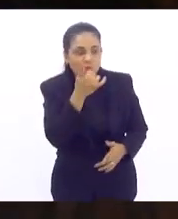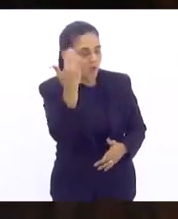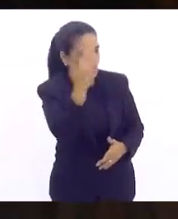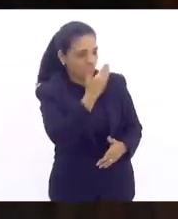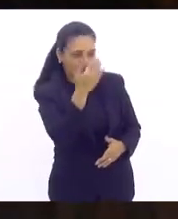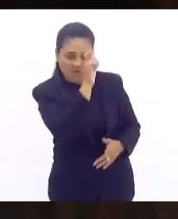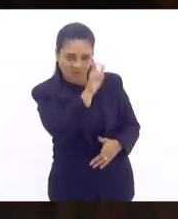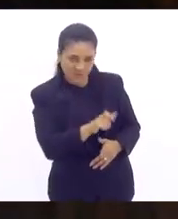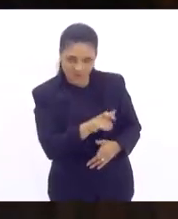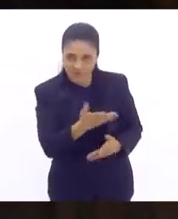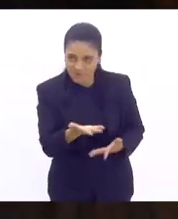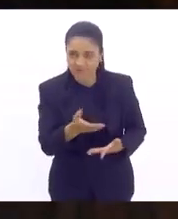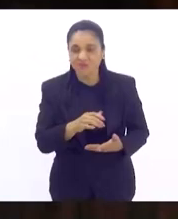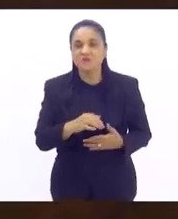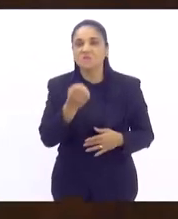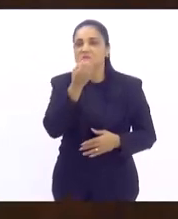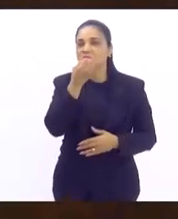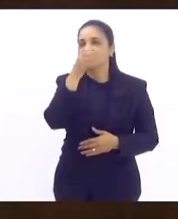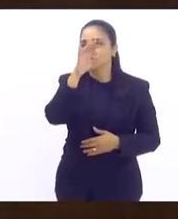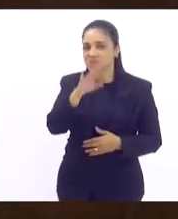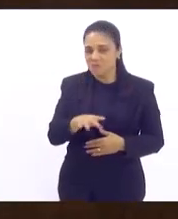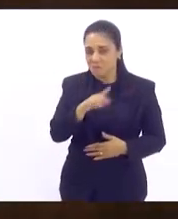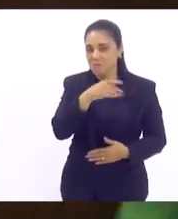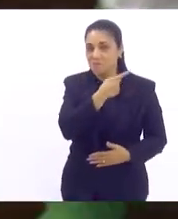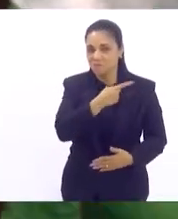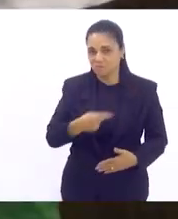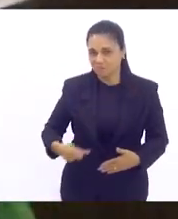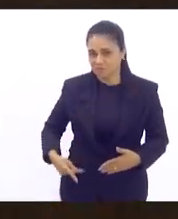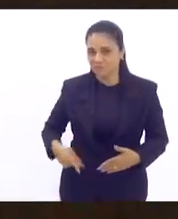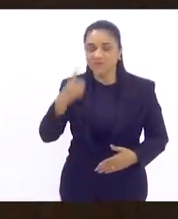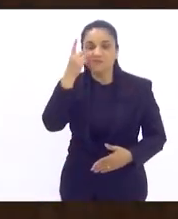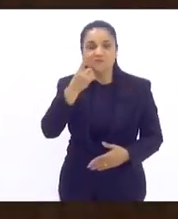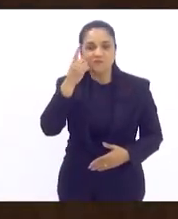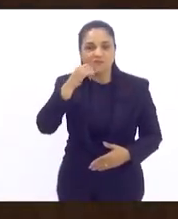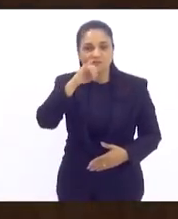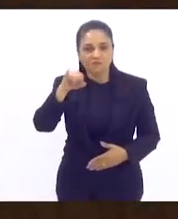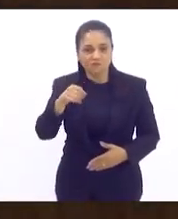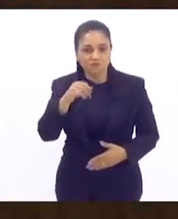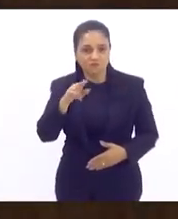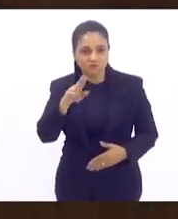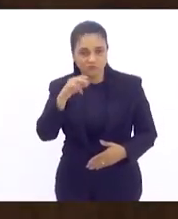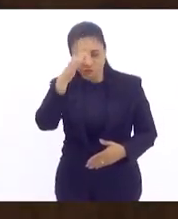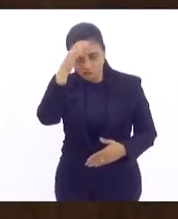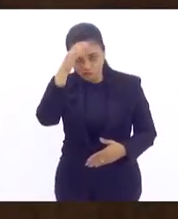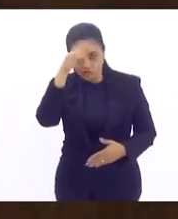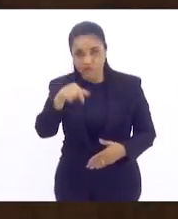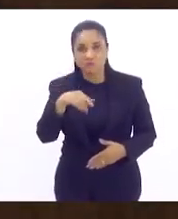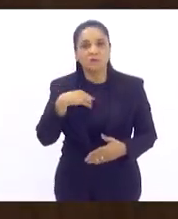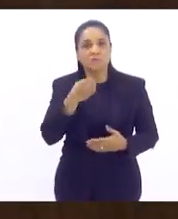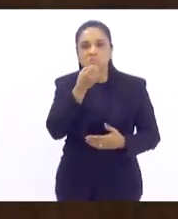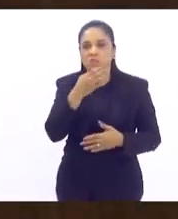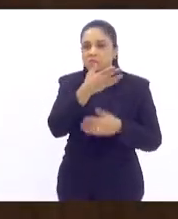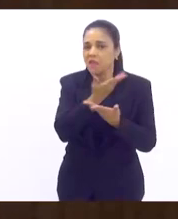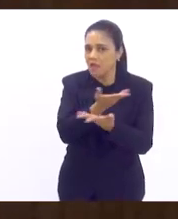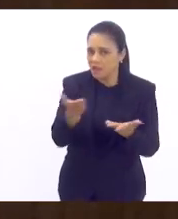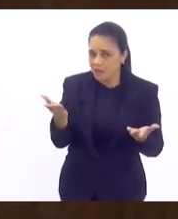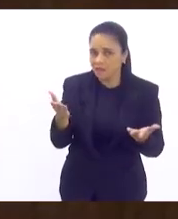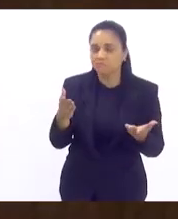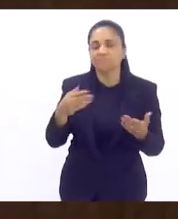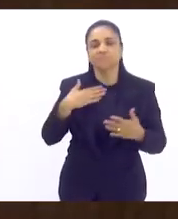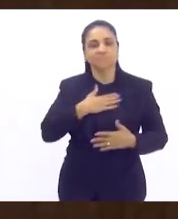Excelência ali. Boa tarde, presidente. Deputada Tia Ju, boa tarde a todos e todas. É com grande